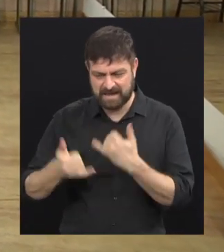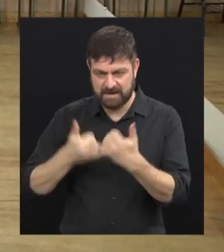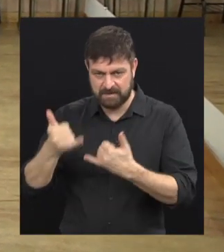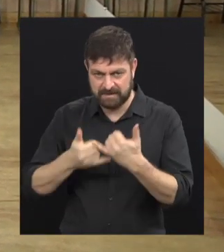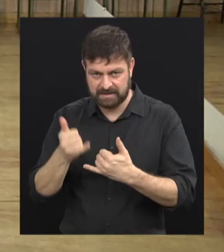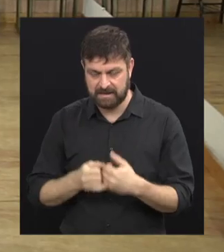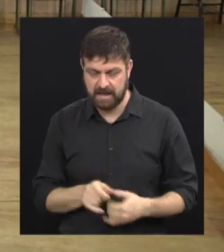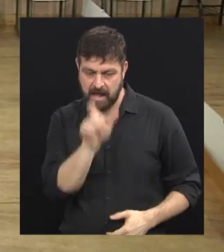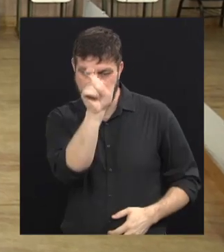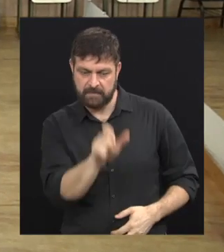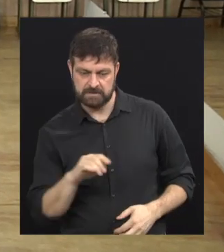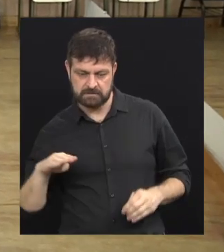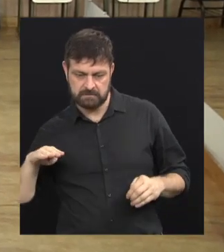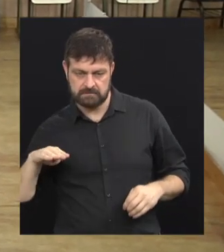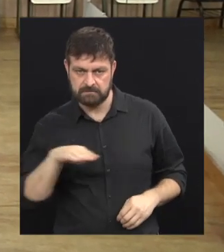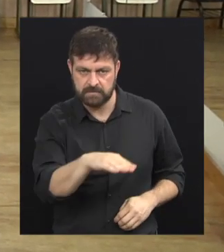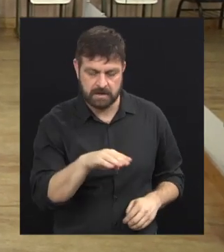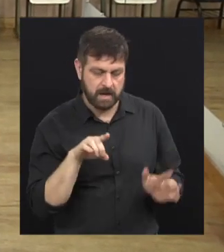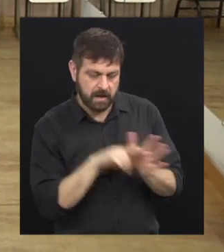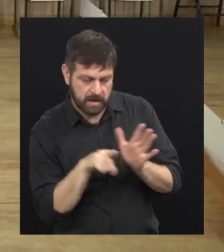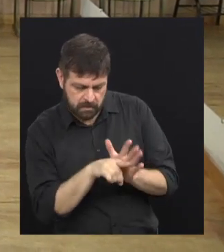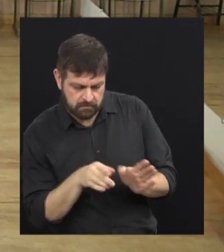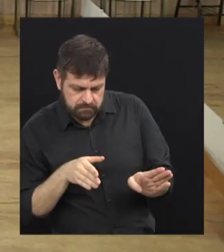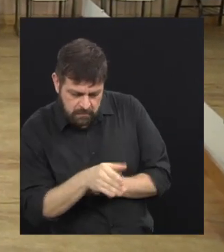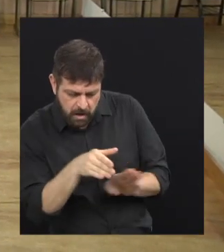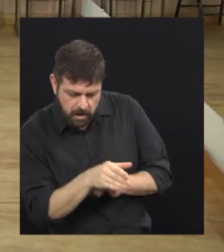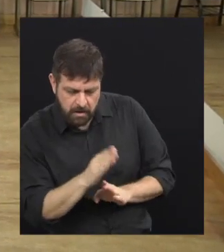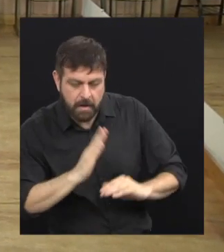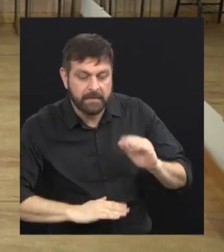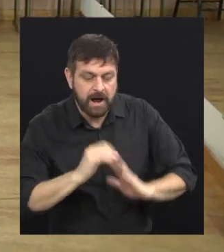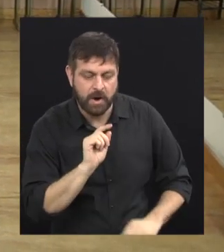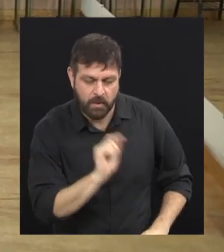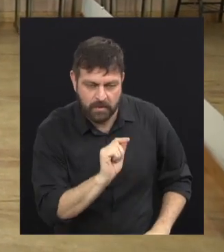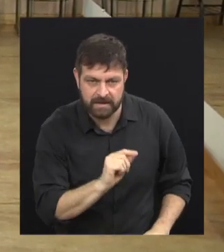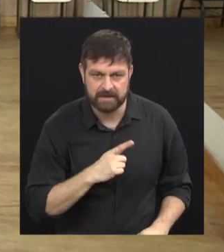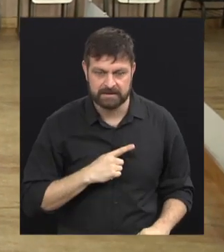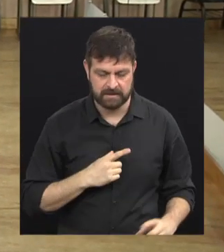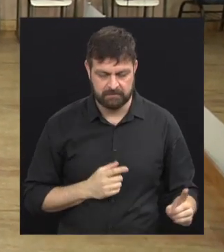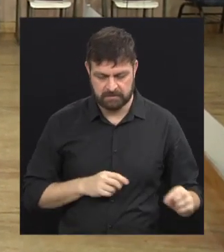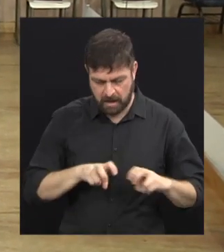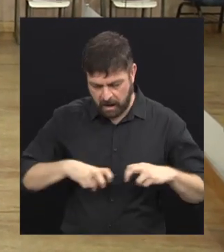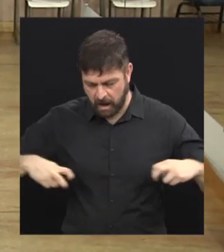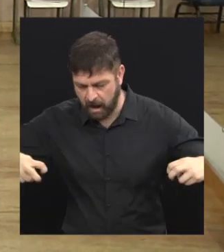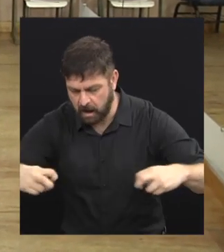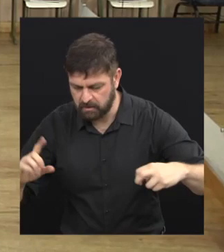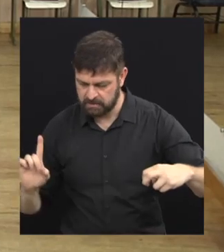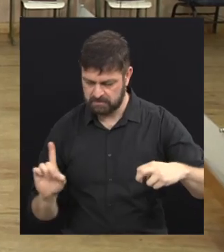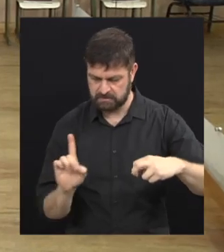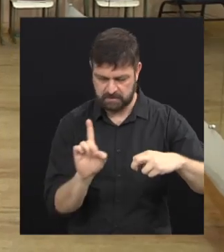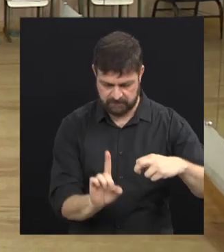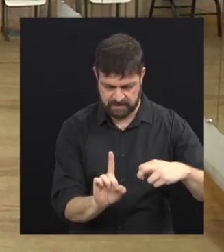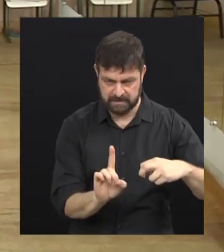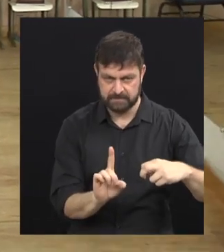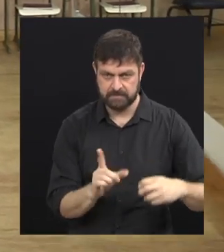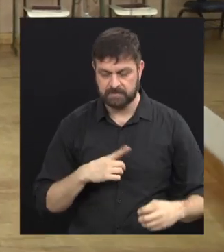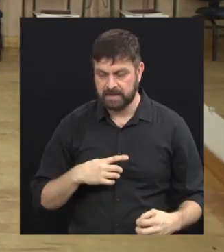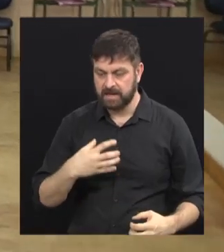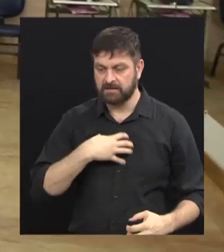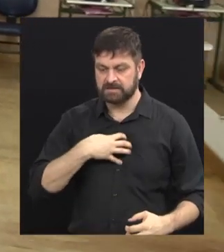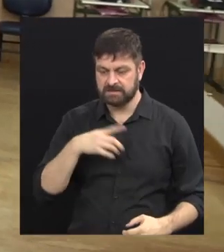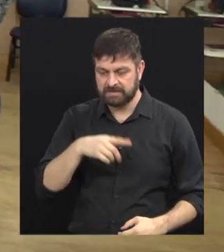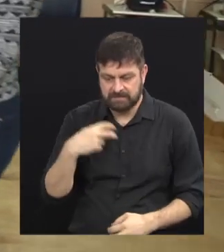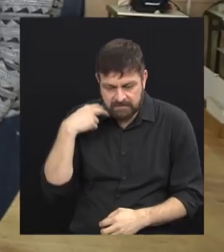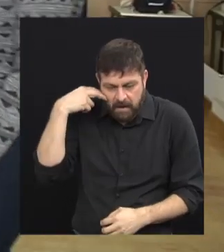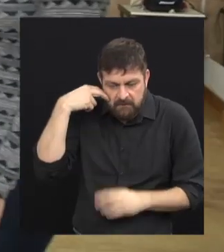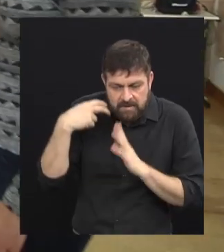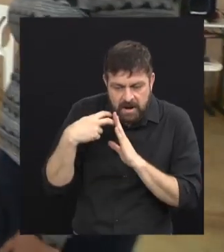parar, aí eu falo, ó, você vai fazer isso e isso. Aí ele vai no meio da roda e faz. Uma forma que eu encontrei para eles tirarem um